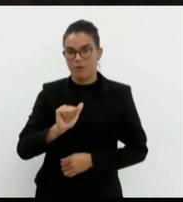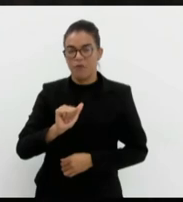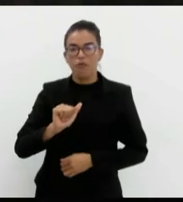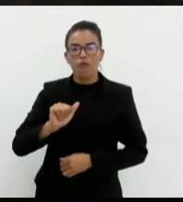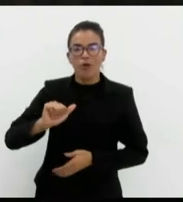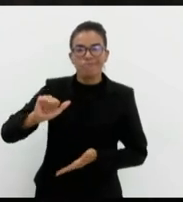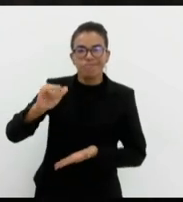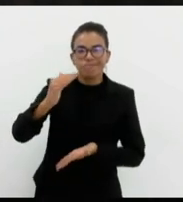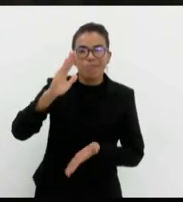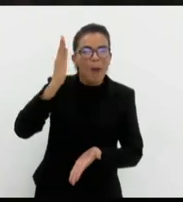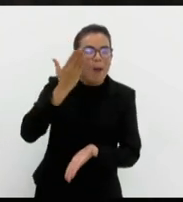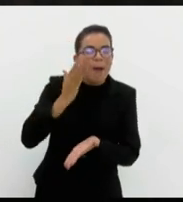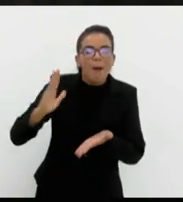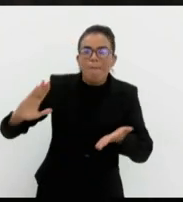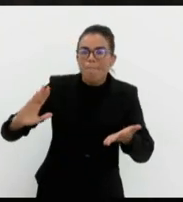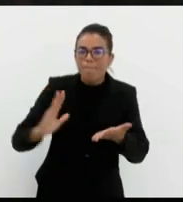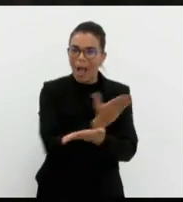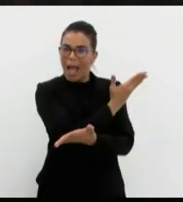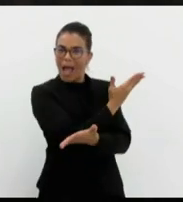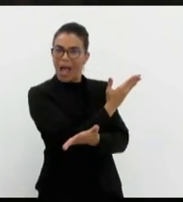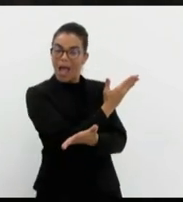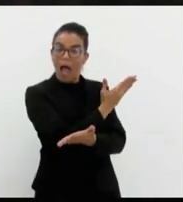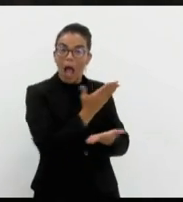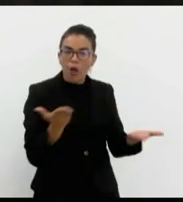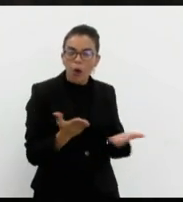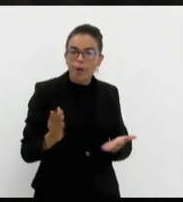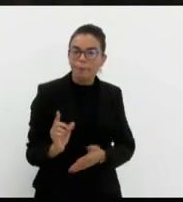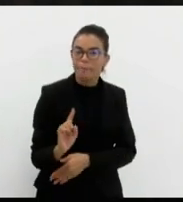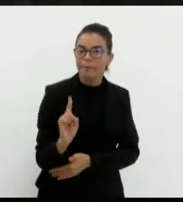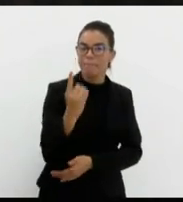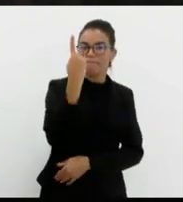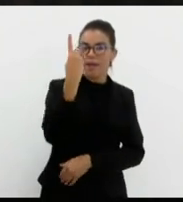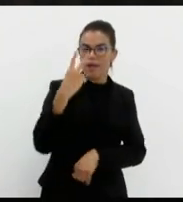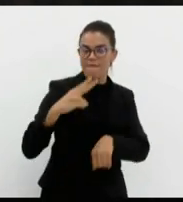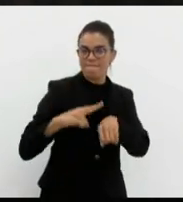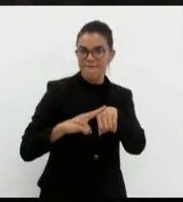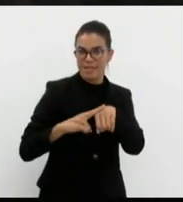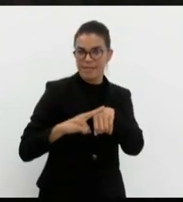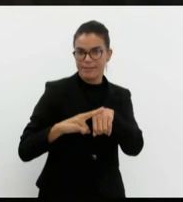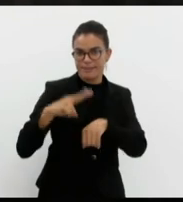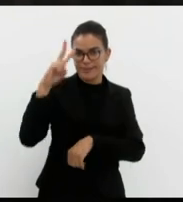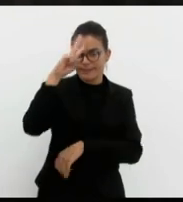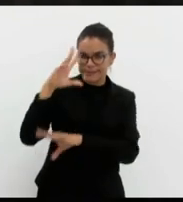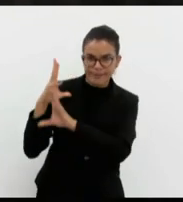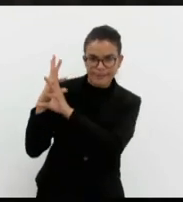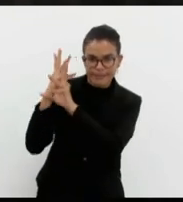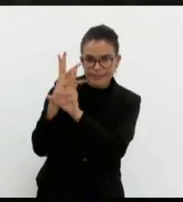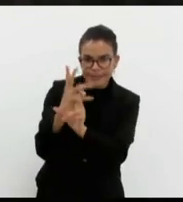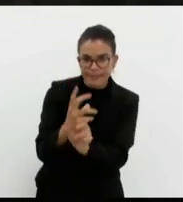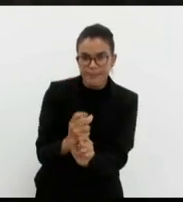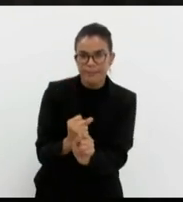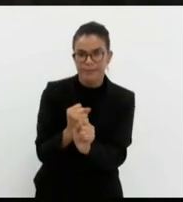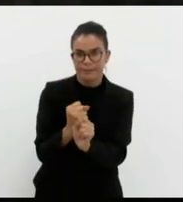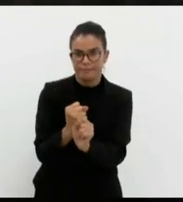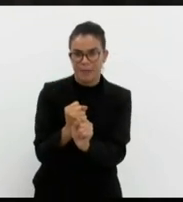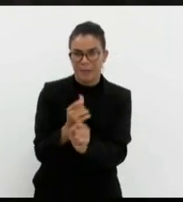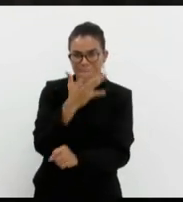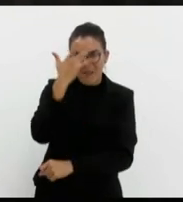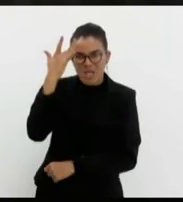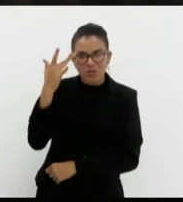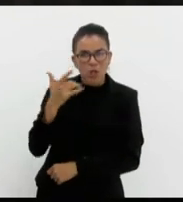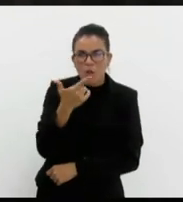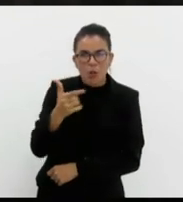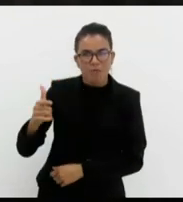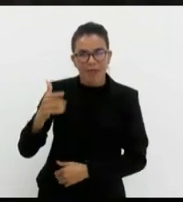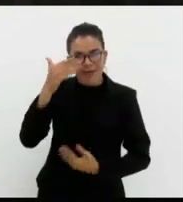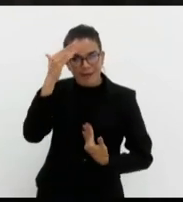como nós fomos banidos pela primeira vez na história por um país persona não grata é pior